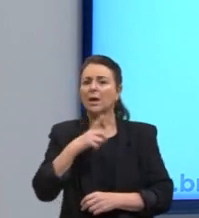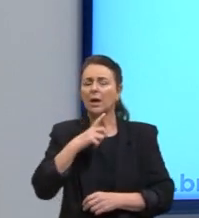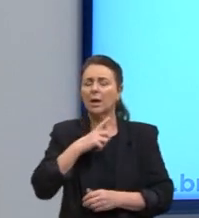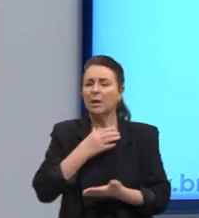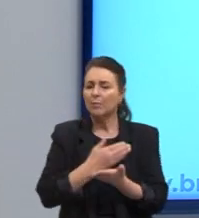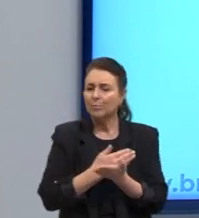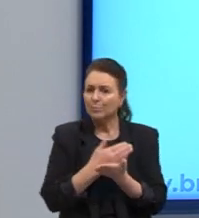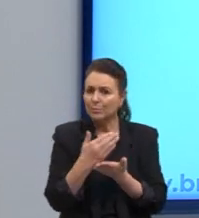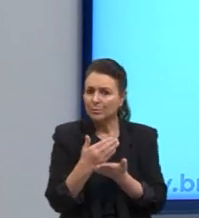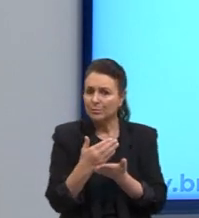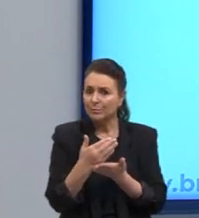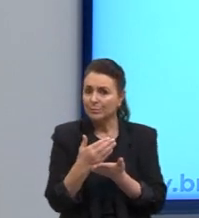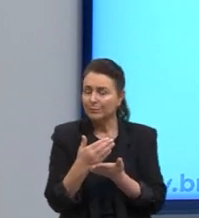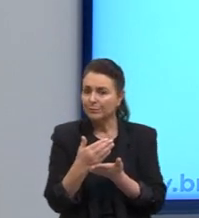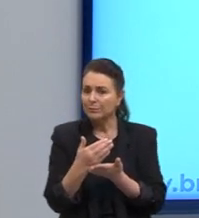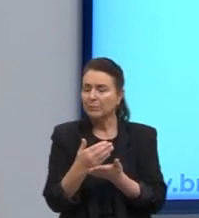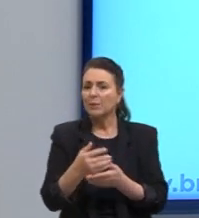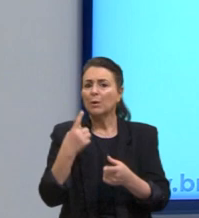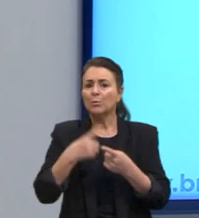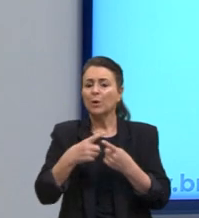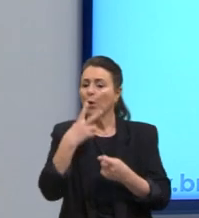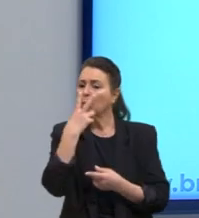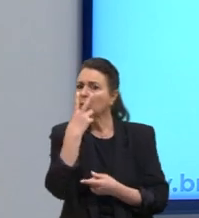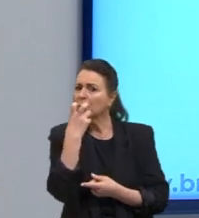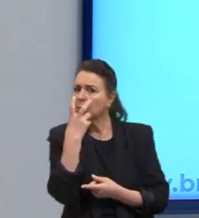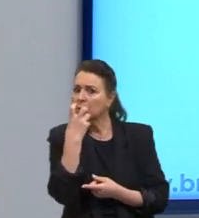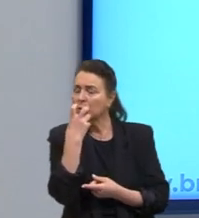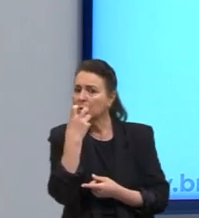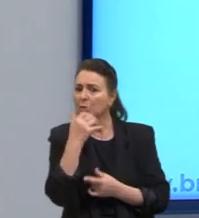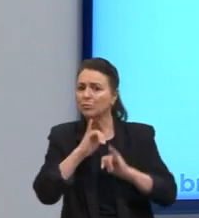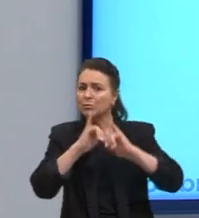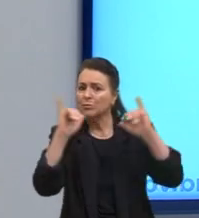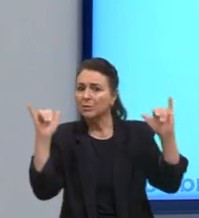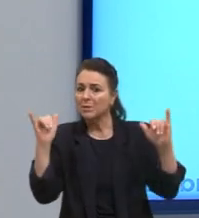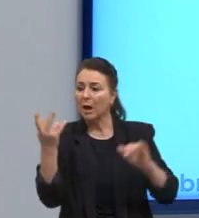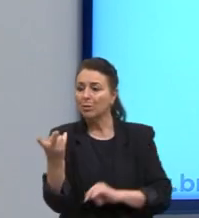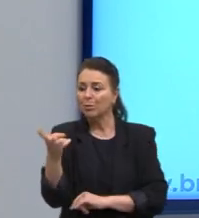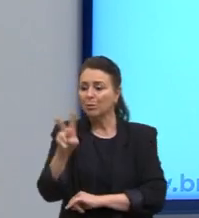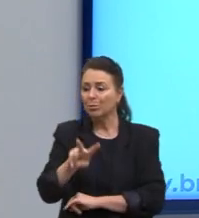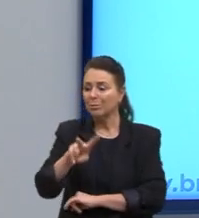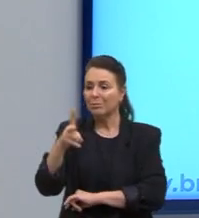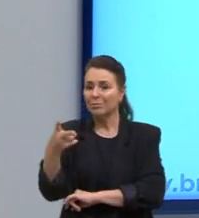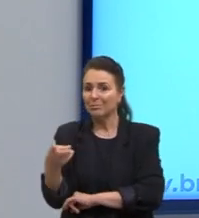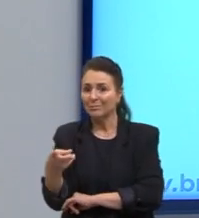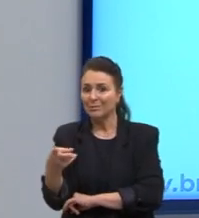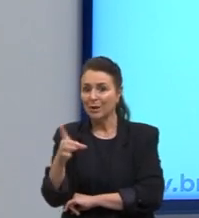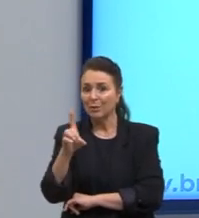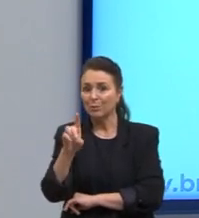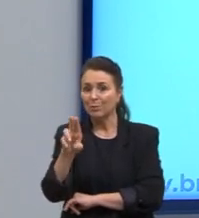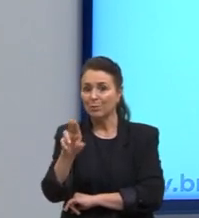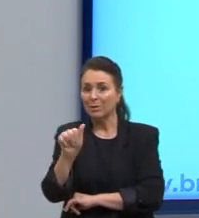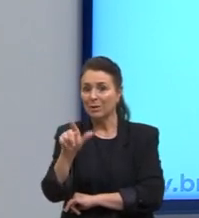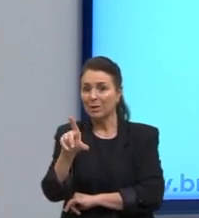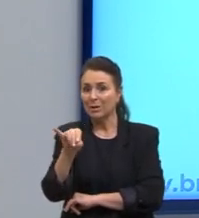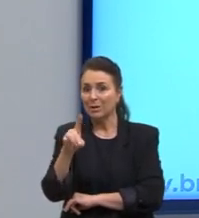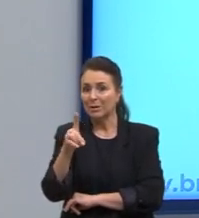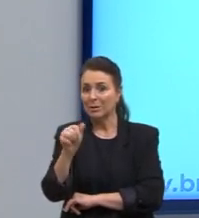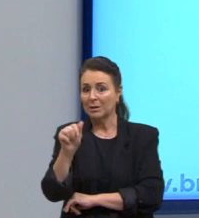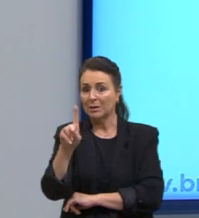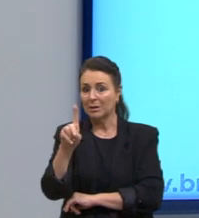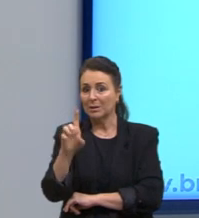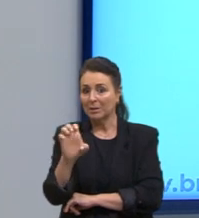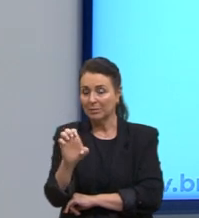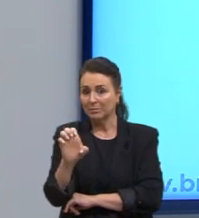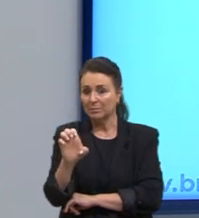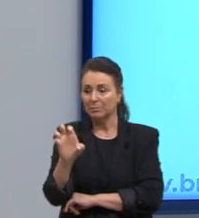nesse sentido que eu colocava antes. O que o Nietzsche vai colocar? Essa dualidade. Porque, através da razão, eu